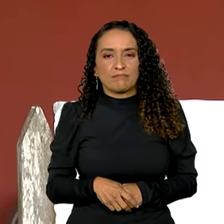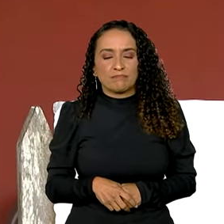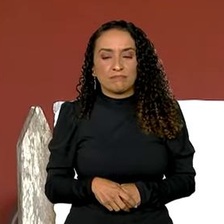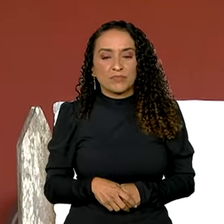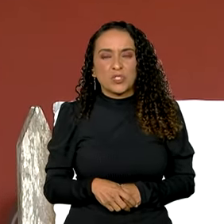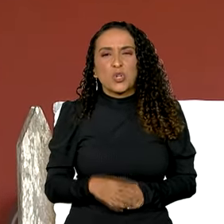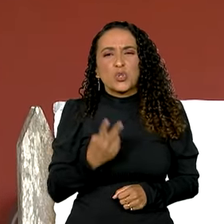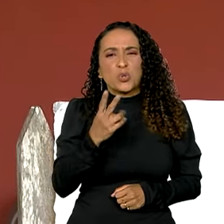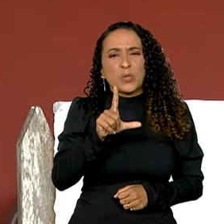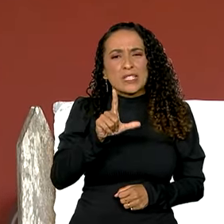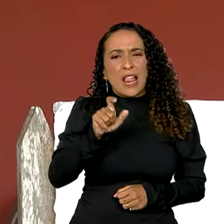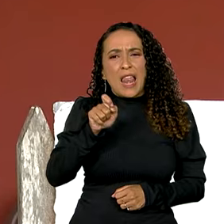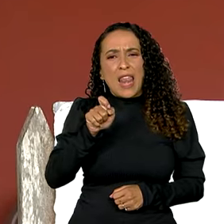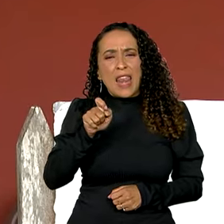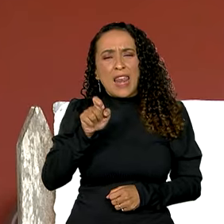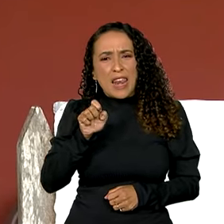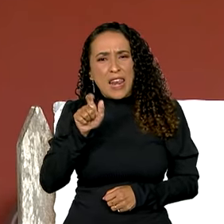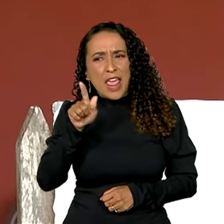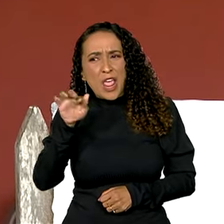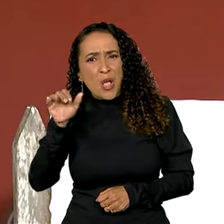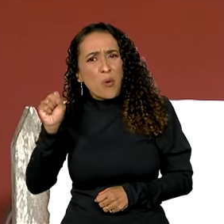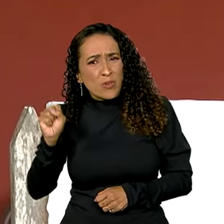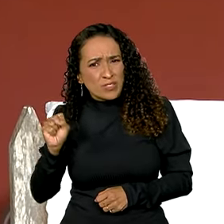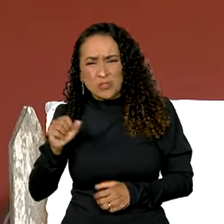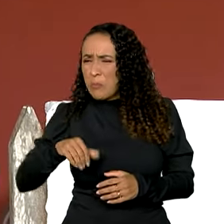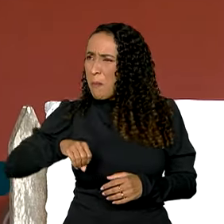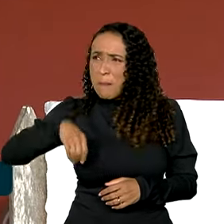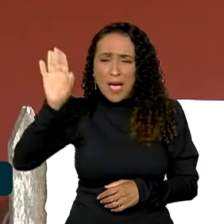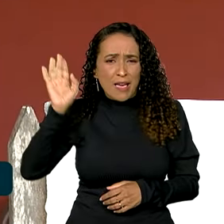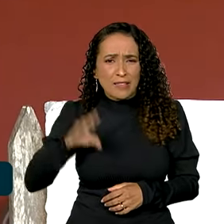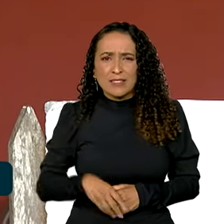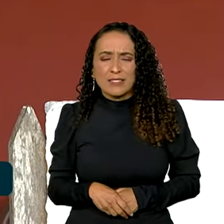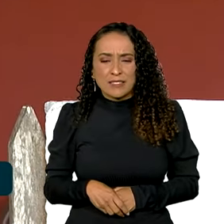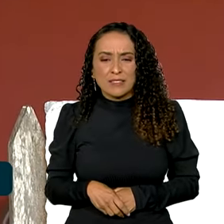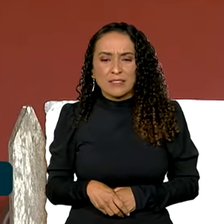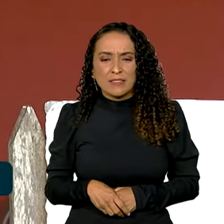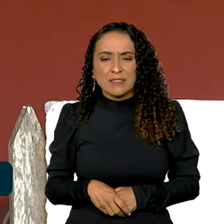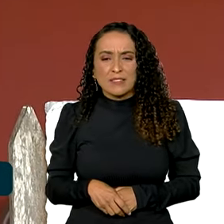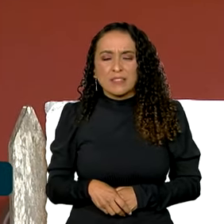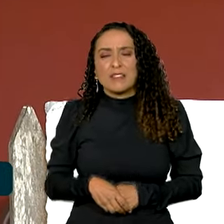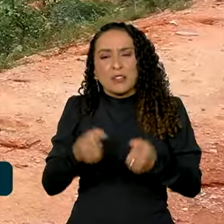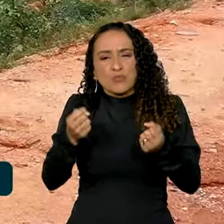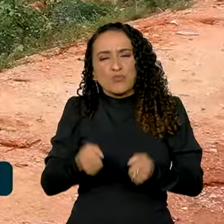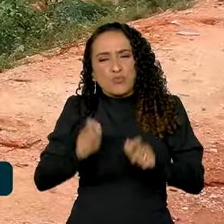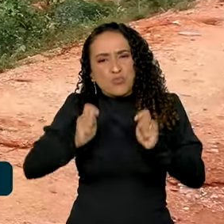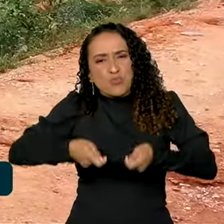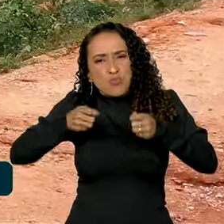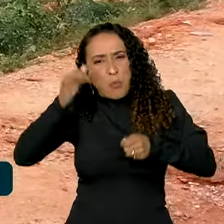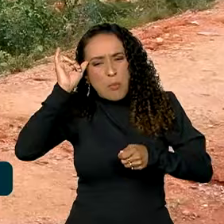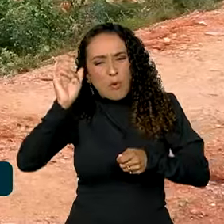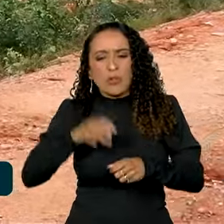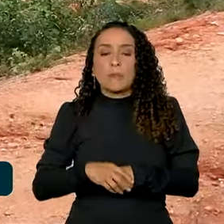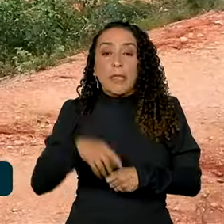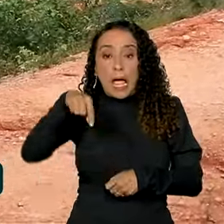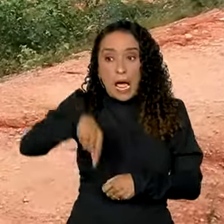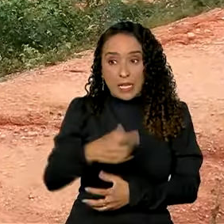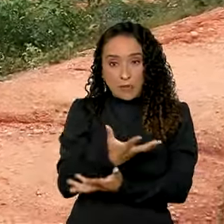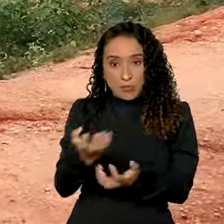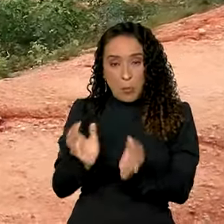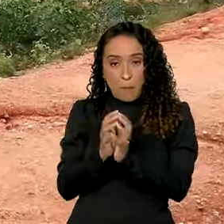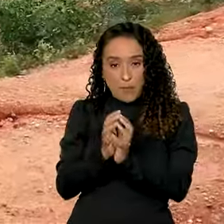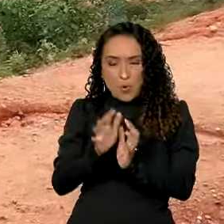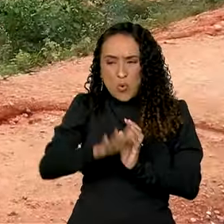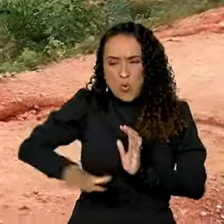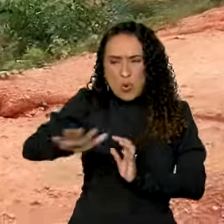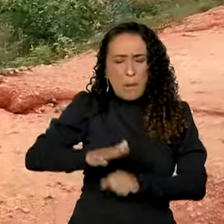Duas legras. Bastante. boca na cabeça. Isso aí. Carro de boia, vem de um gelo. Aqui no Agreste Pernambucano, uma